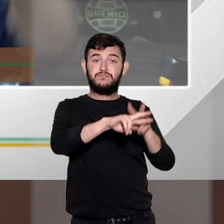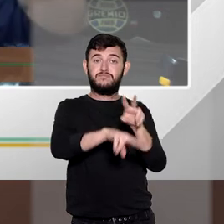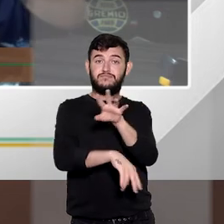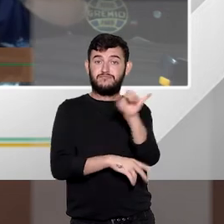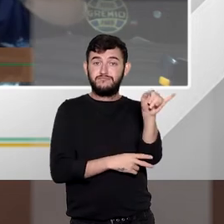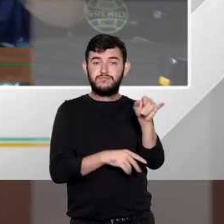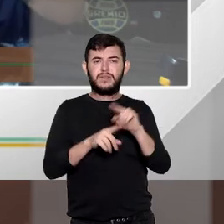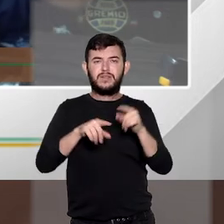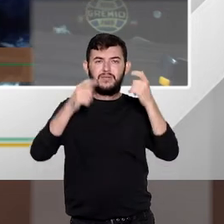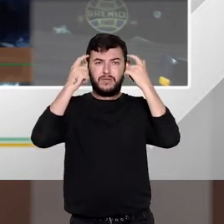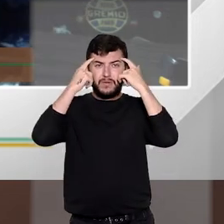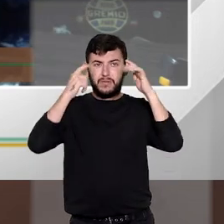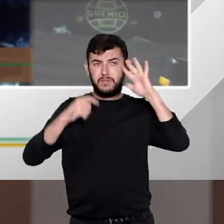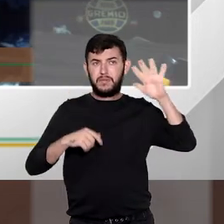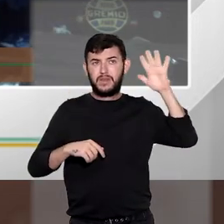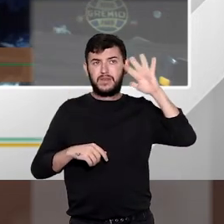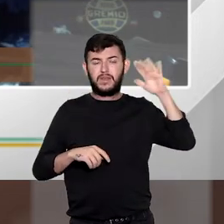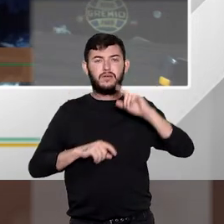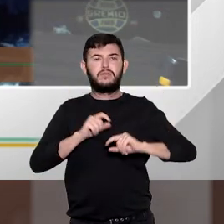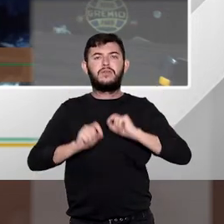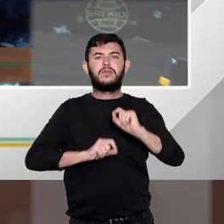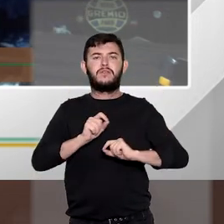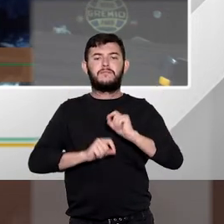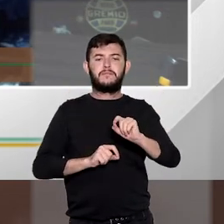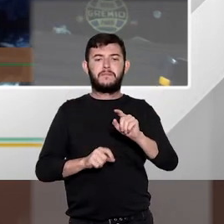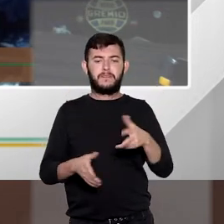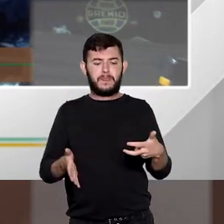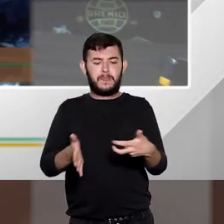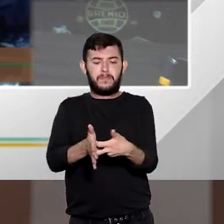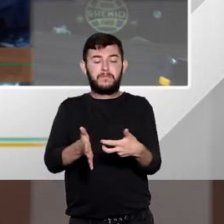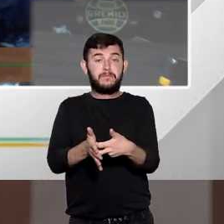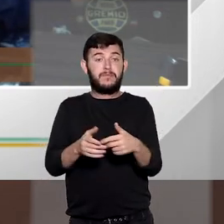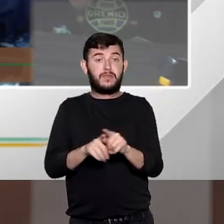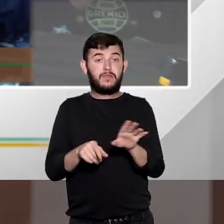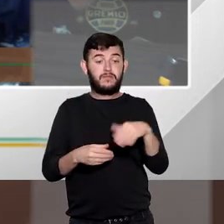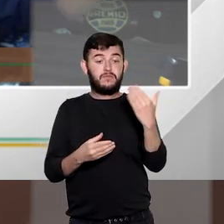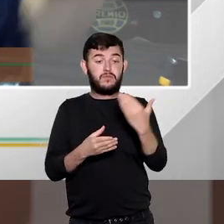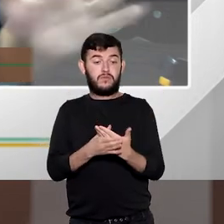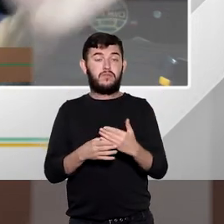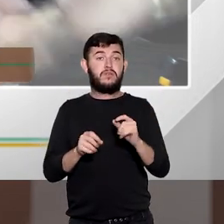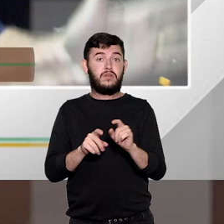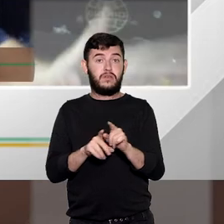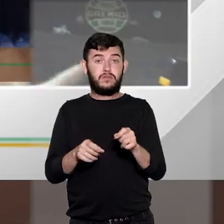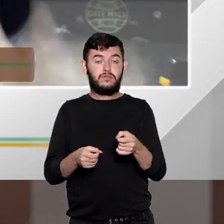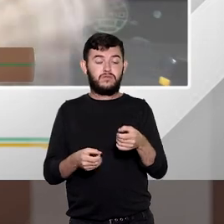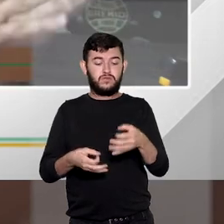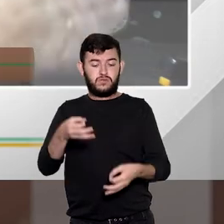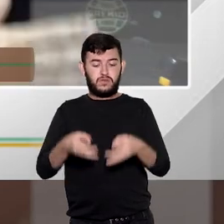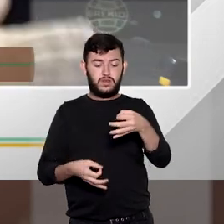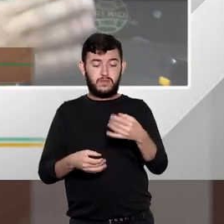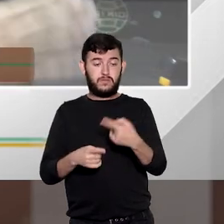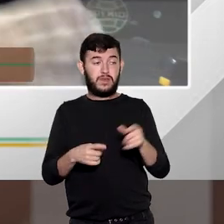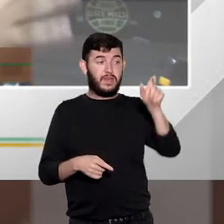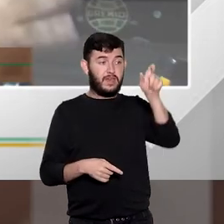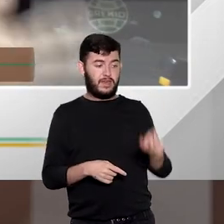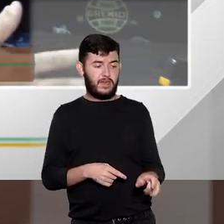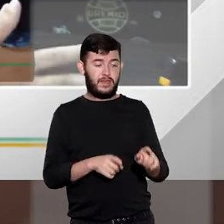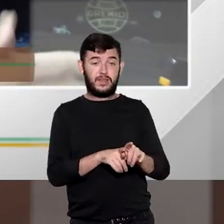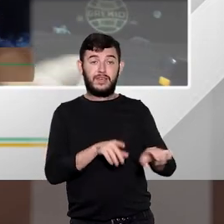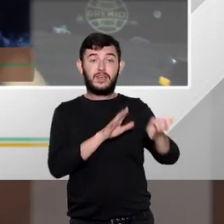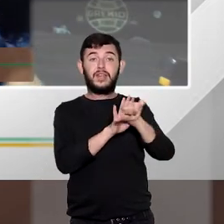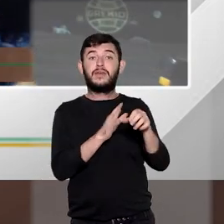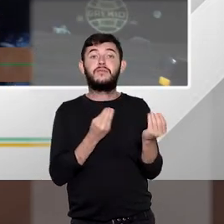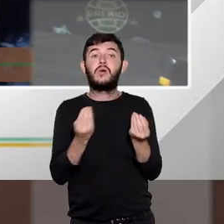sujeito ele seja condenado ele tenha uma sentença que o nato está julgado pelo crime de estupro praticou o crime de